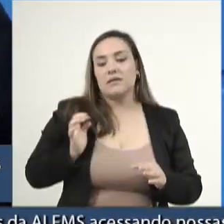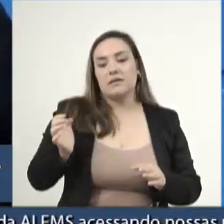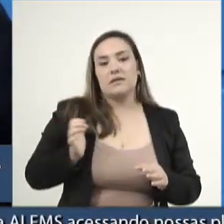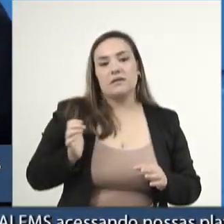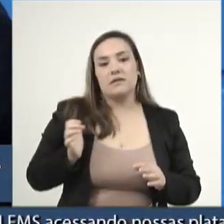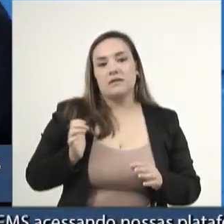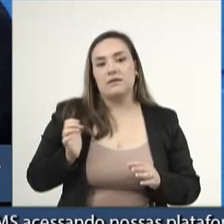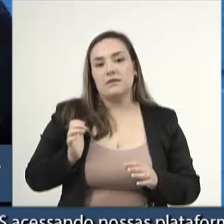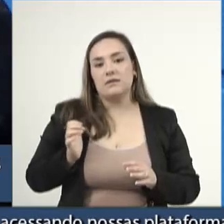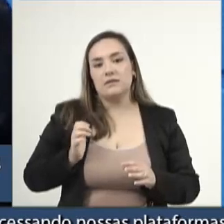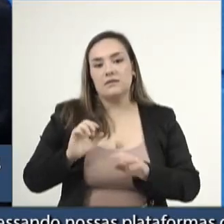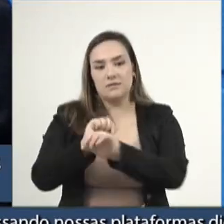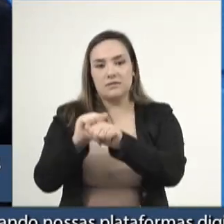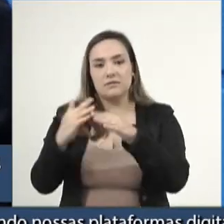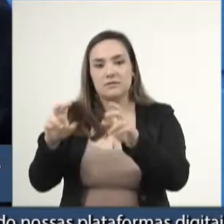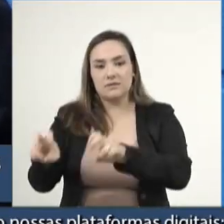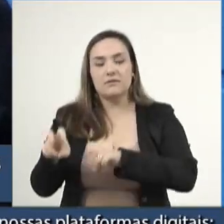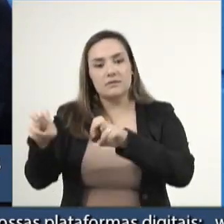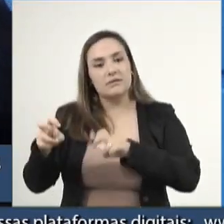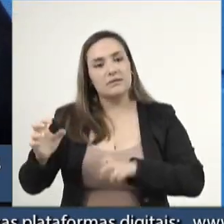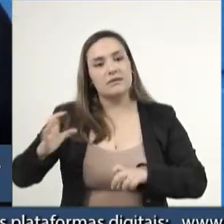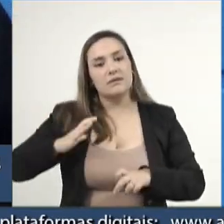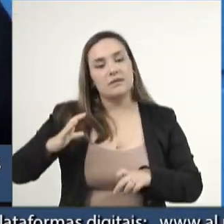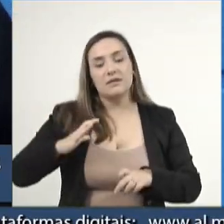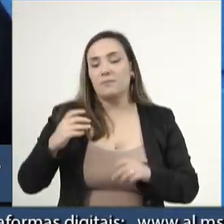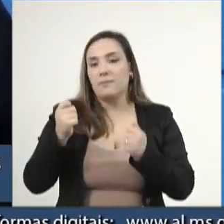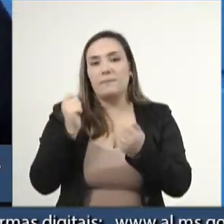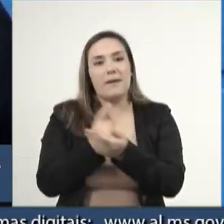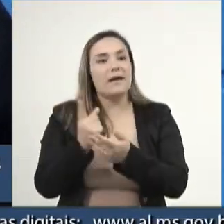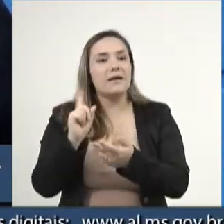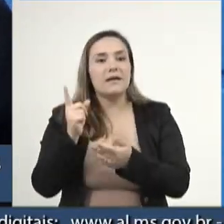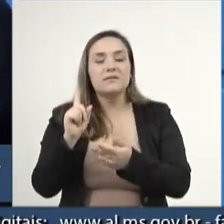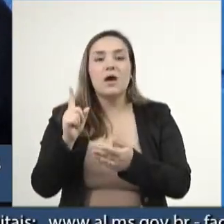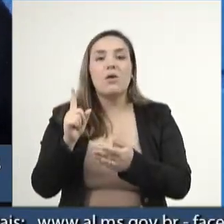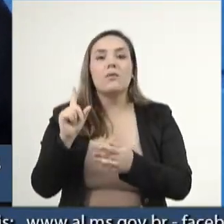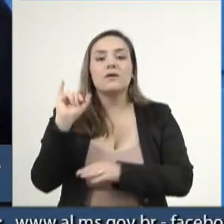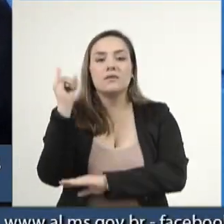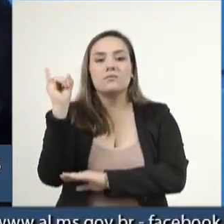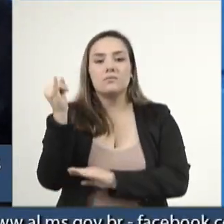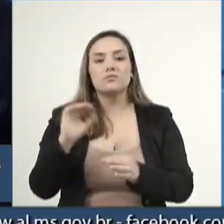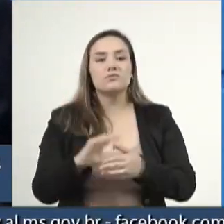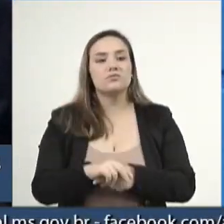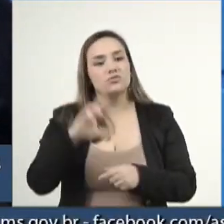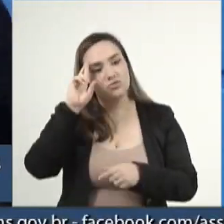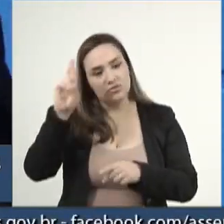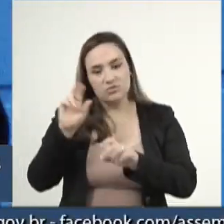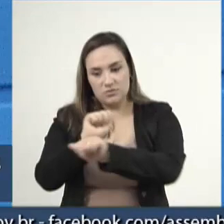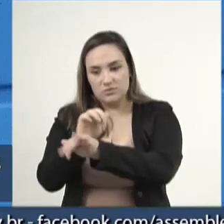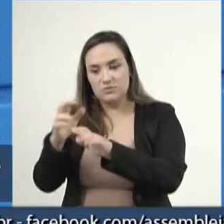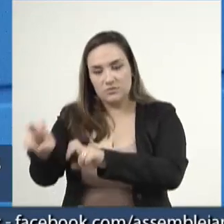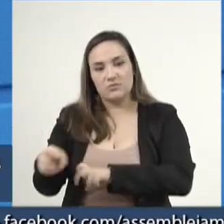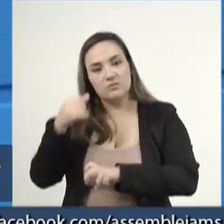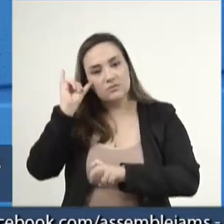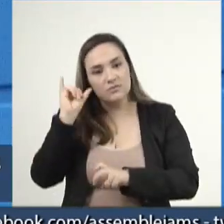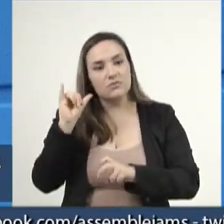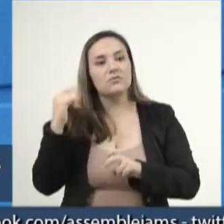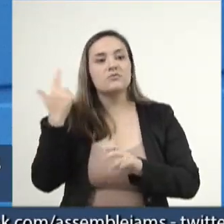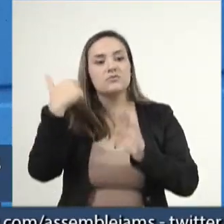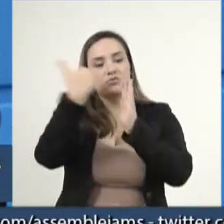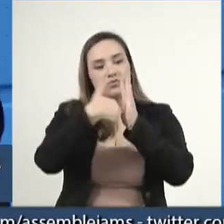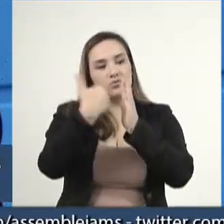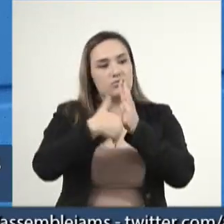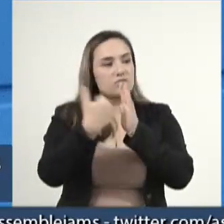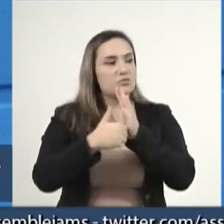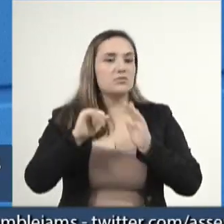enriquece sem pagar imposto. Os produtores rurais são a atividade que obteve o maior nível de isenção